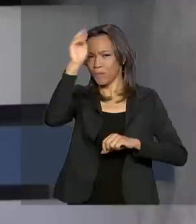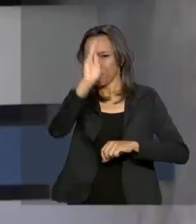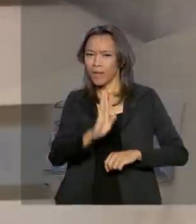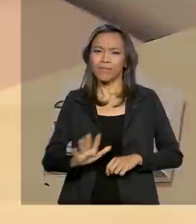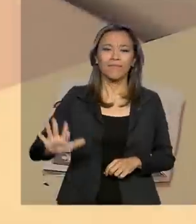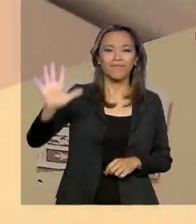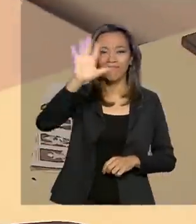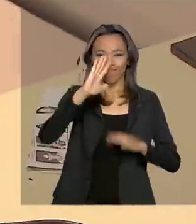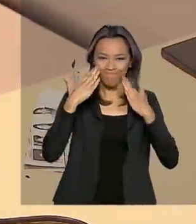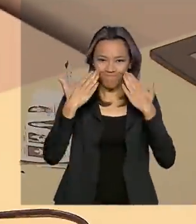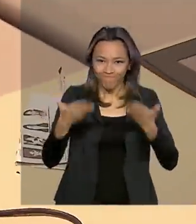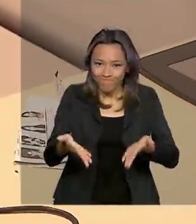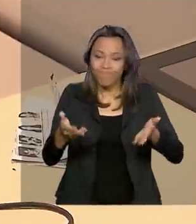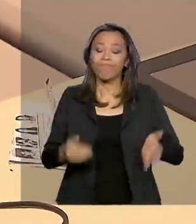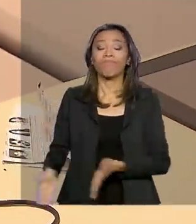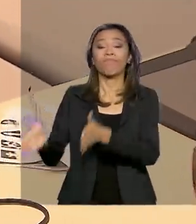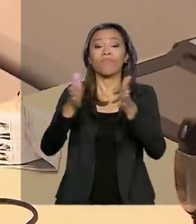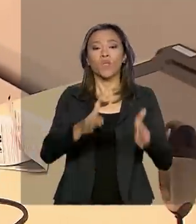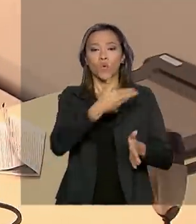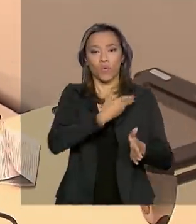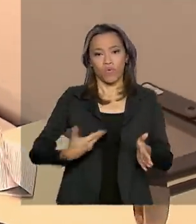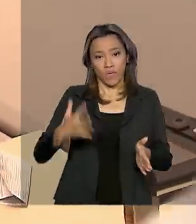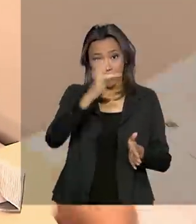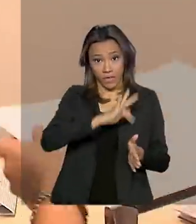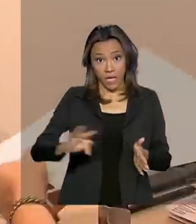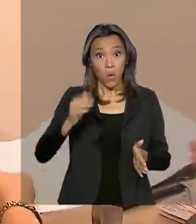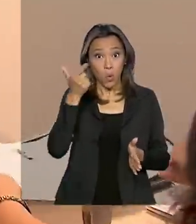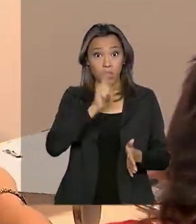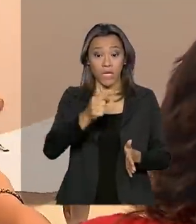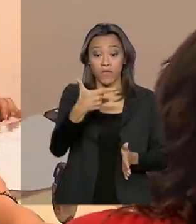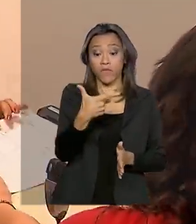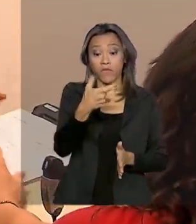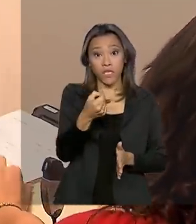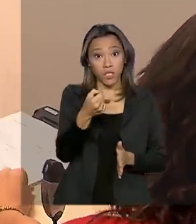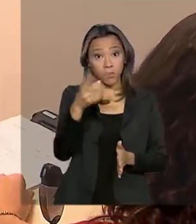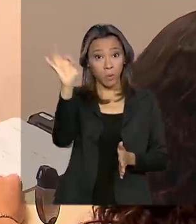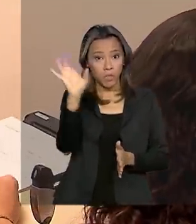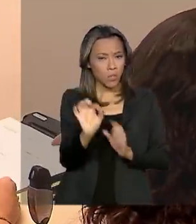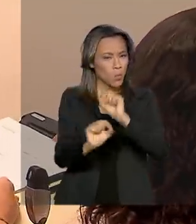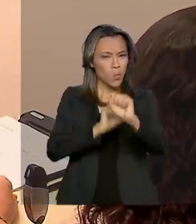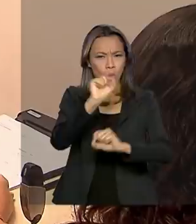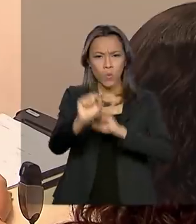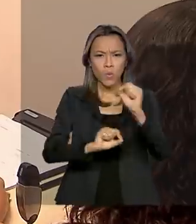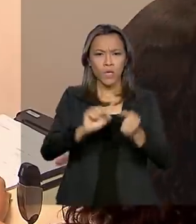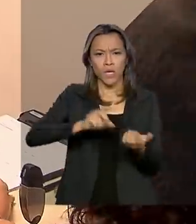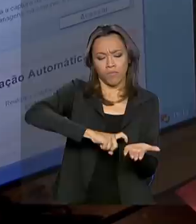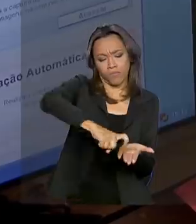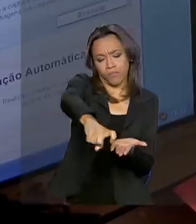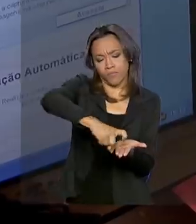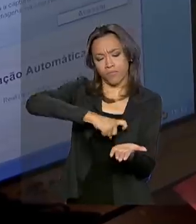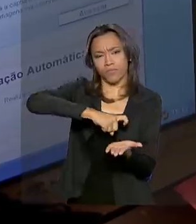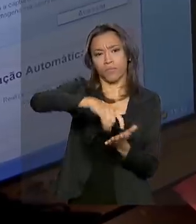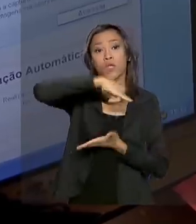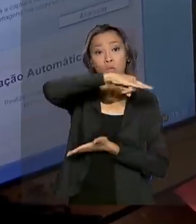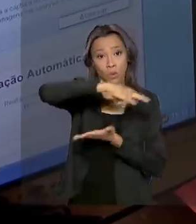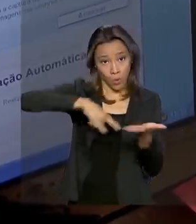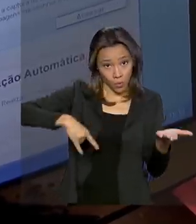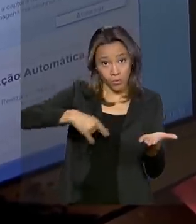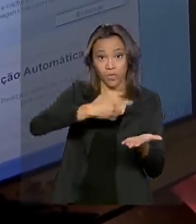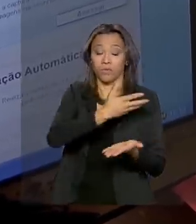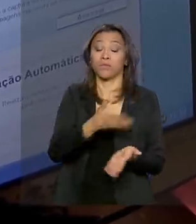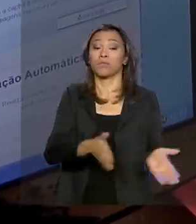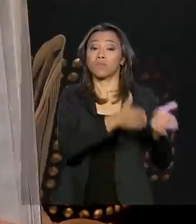o país. Governo Federal supera em 20% a meta de digitalizar serviços públicos. Identidade